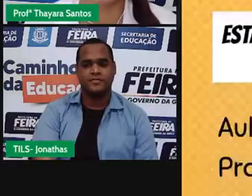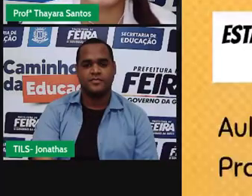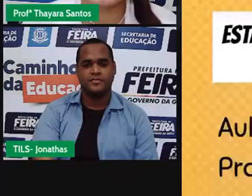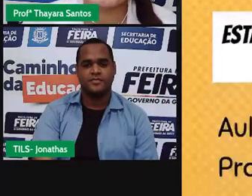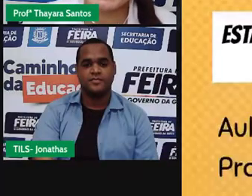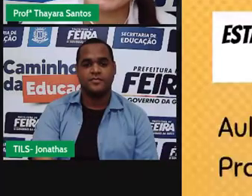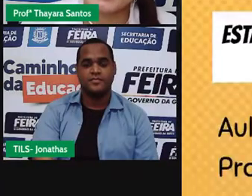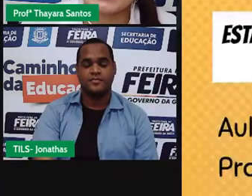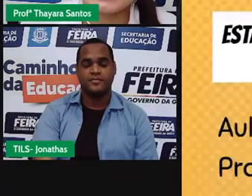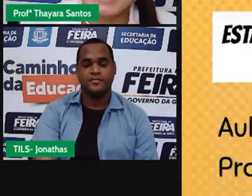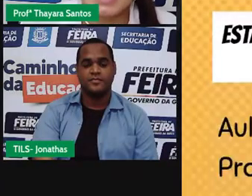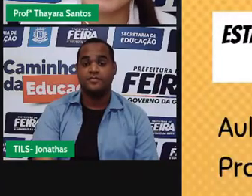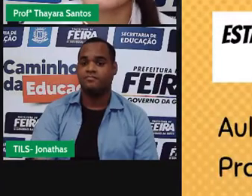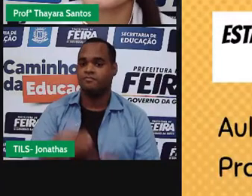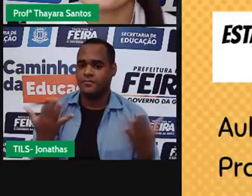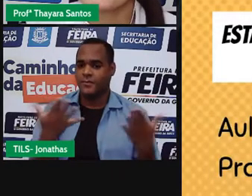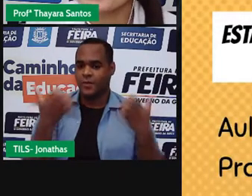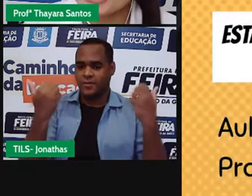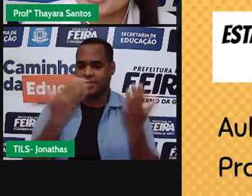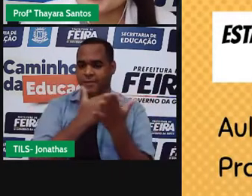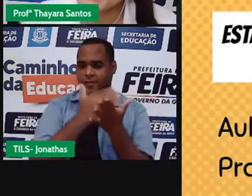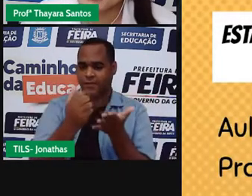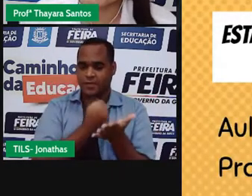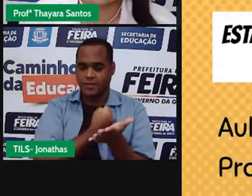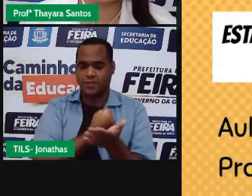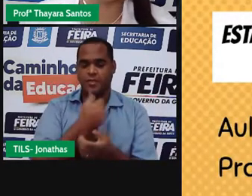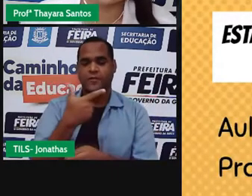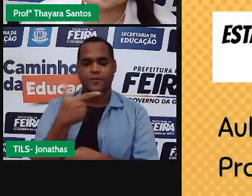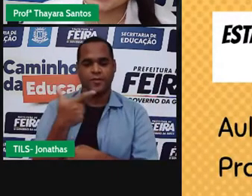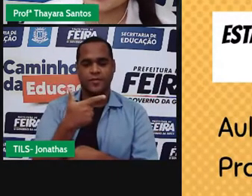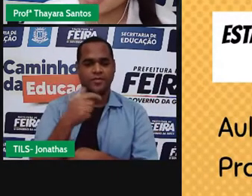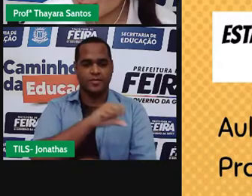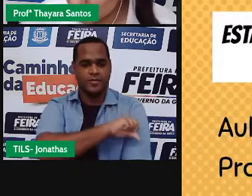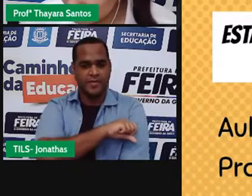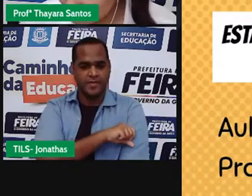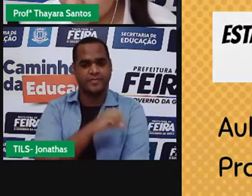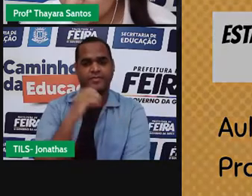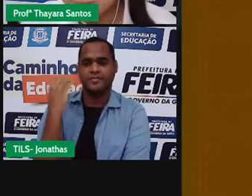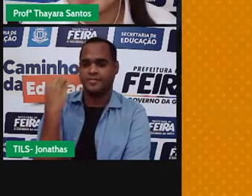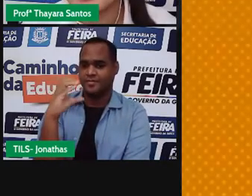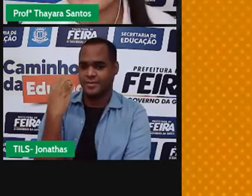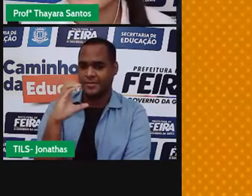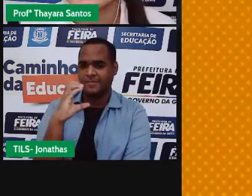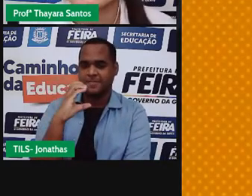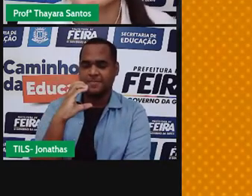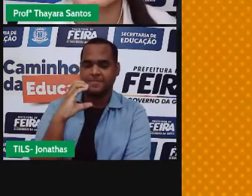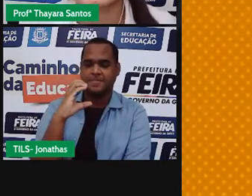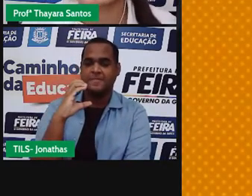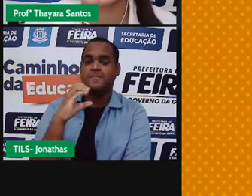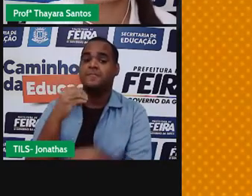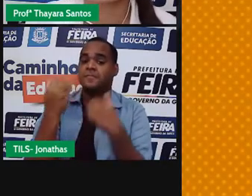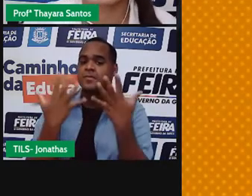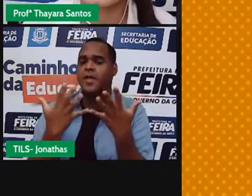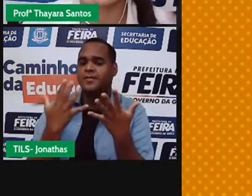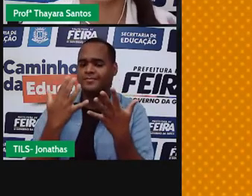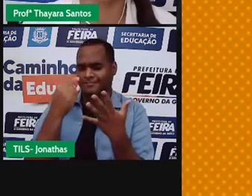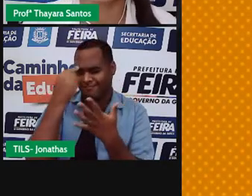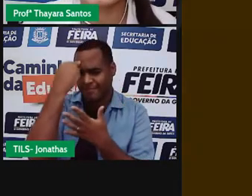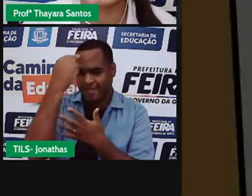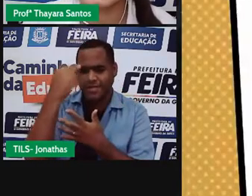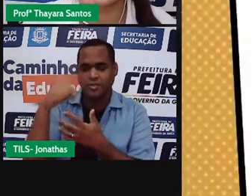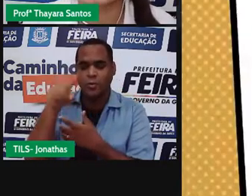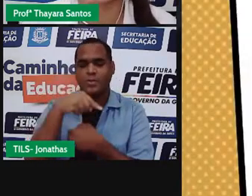Então vamos agora iniciar a aula de número 22 do nono ano de ciências. E a gente vai continuar